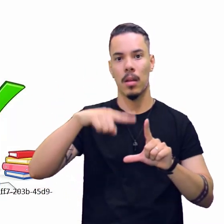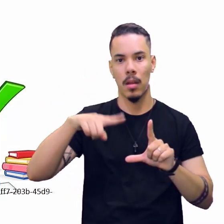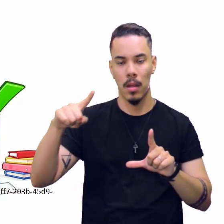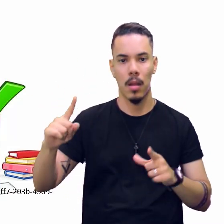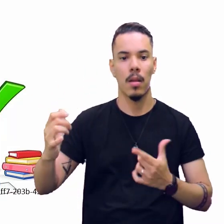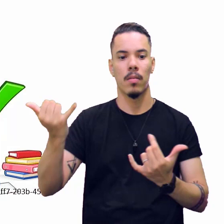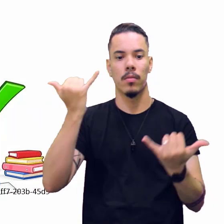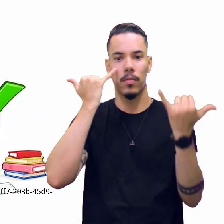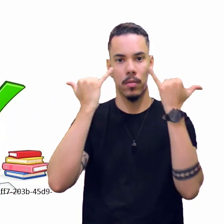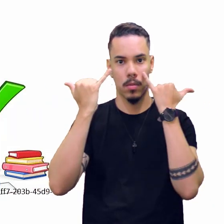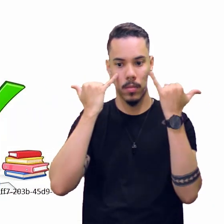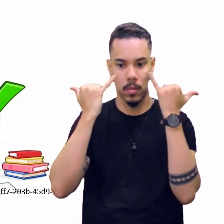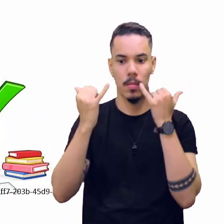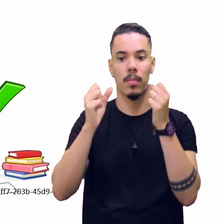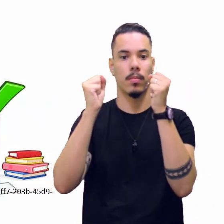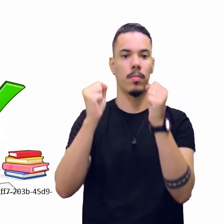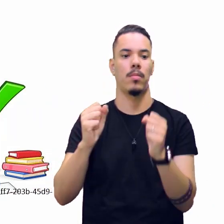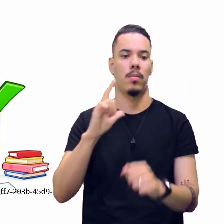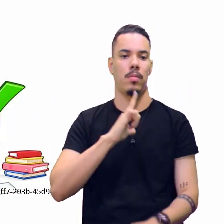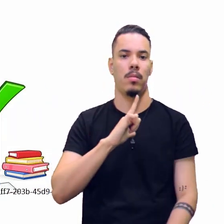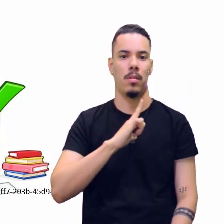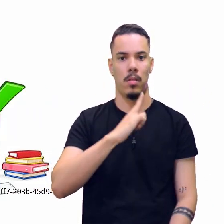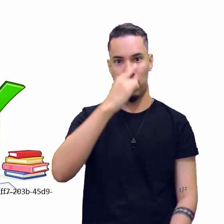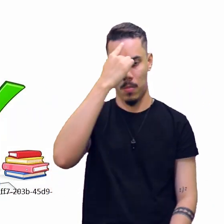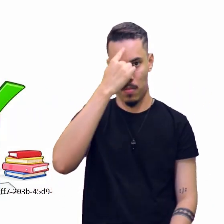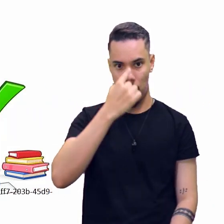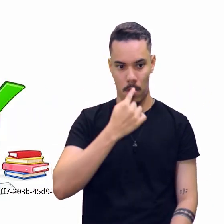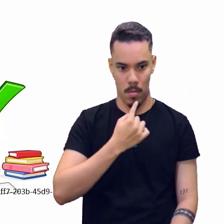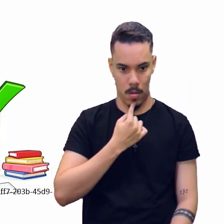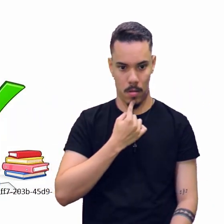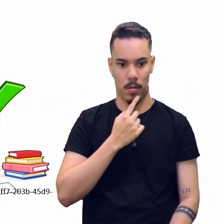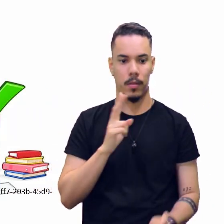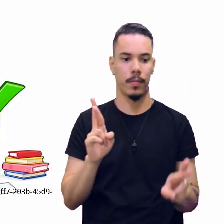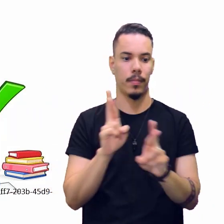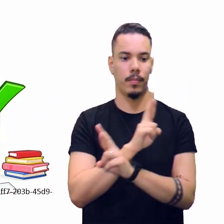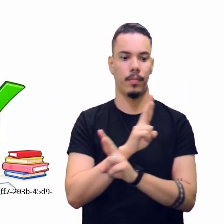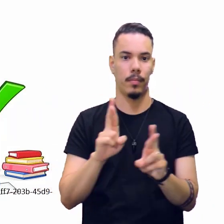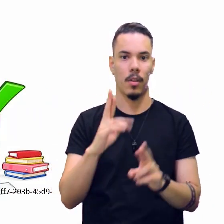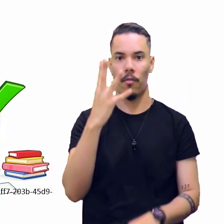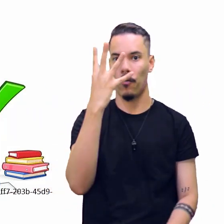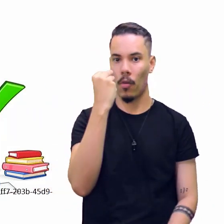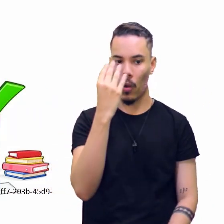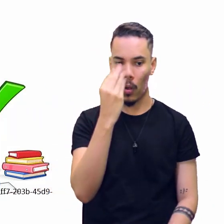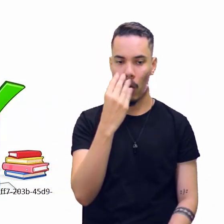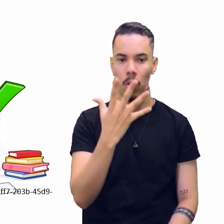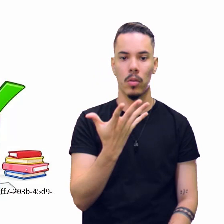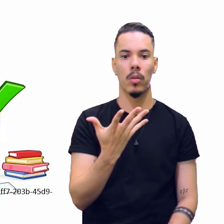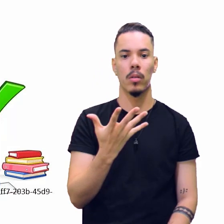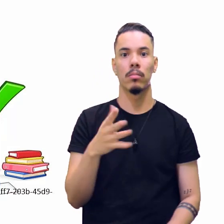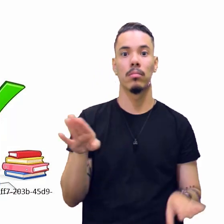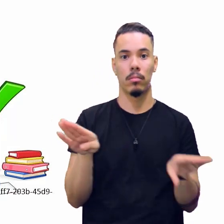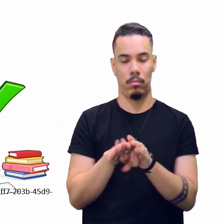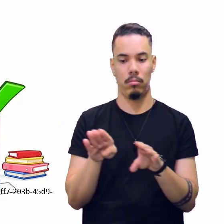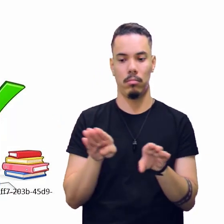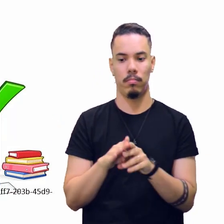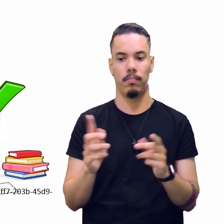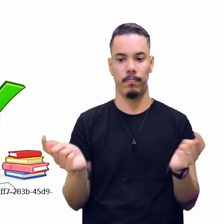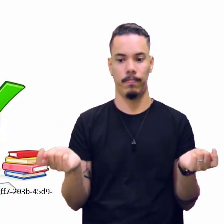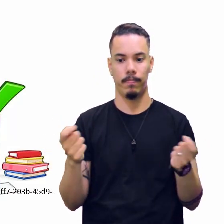infográficos, pode ter imagem relacionada à fotografia, pode ter também